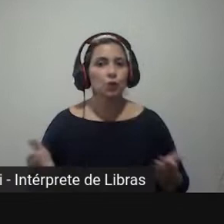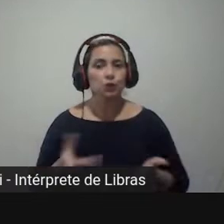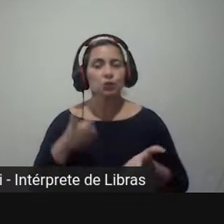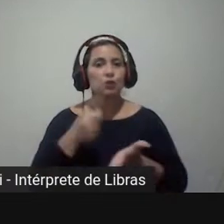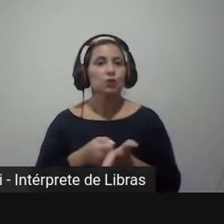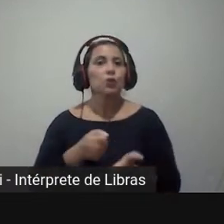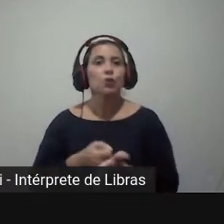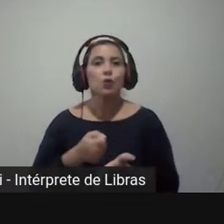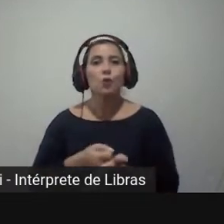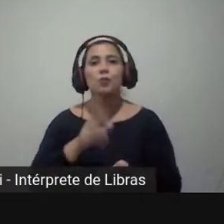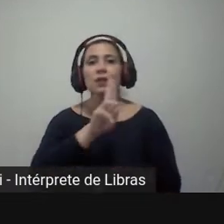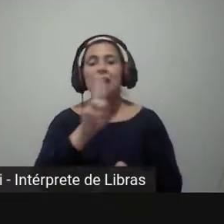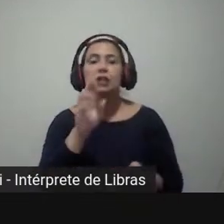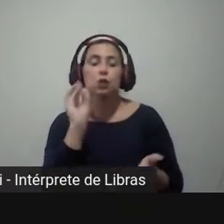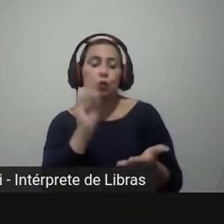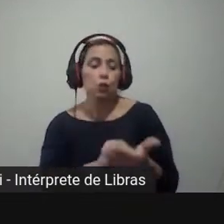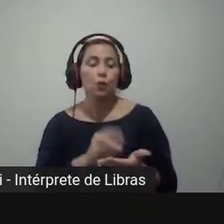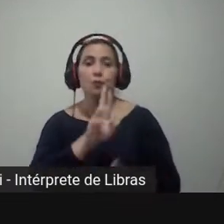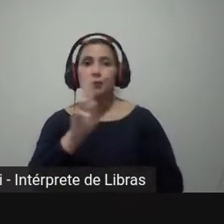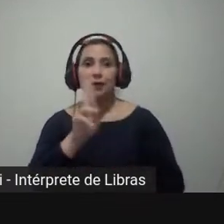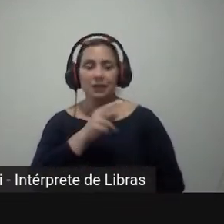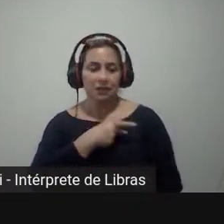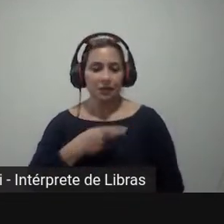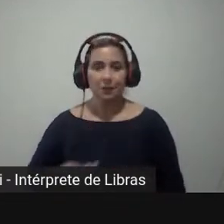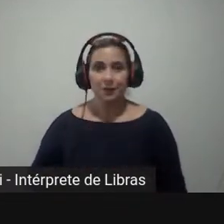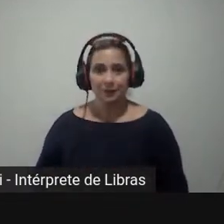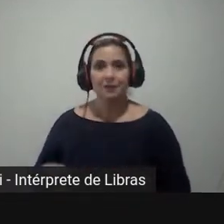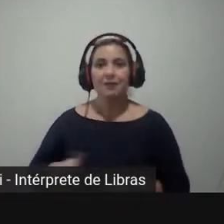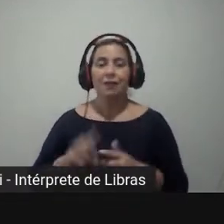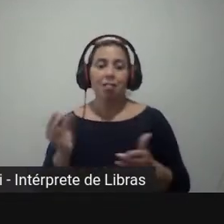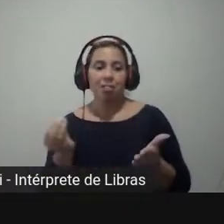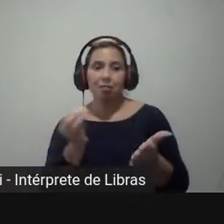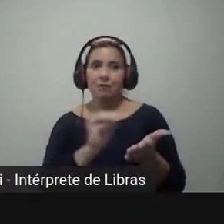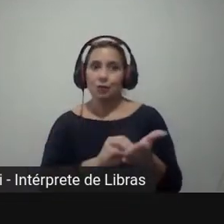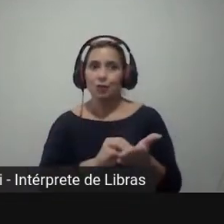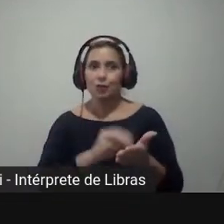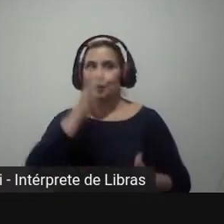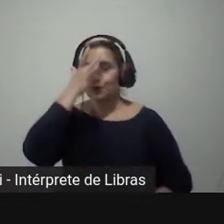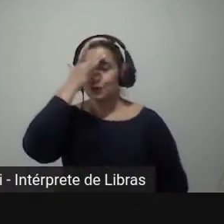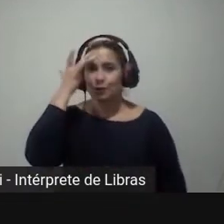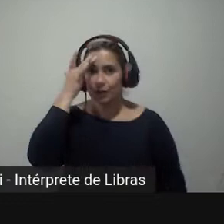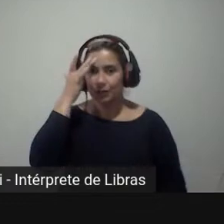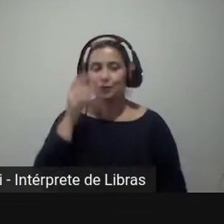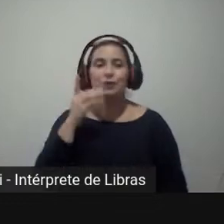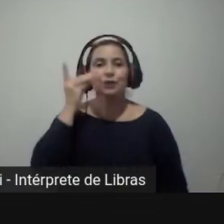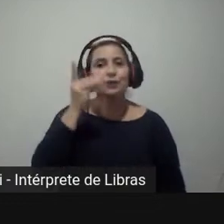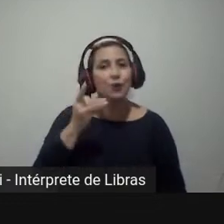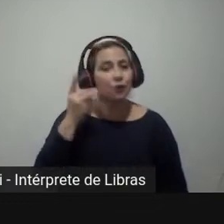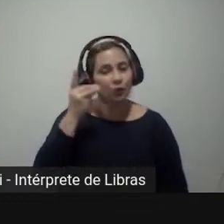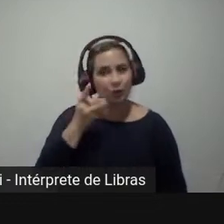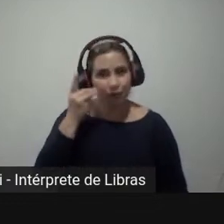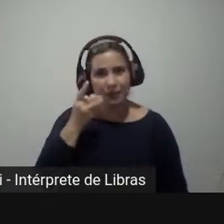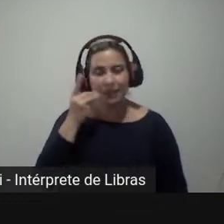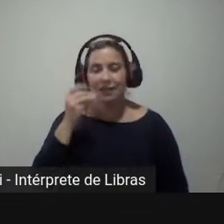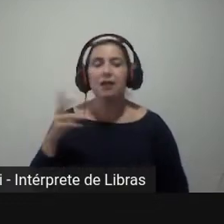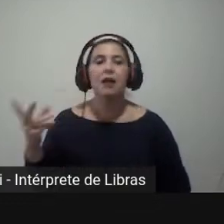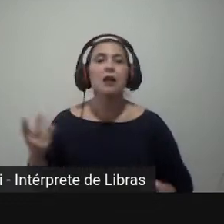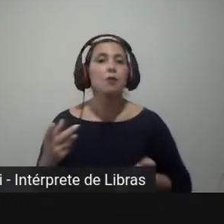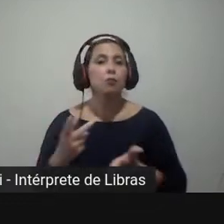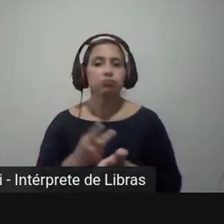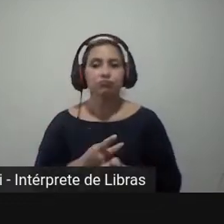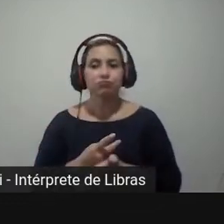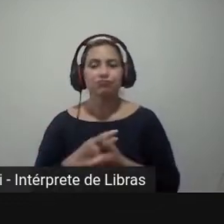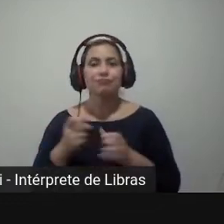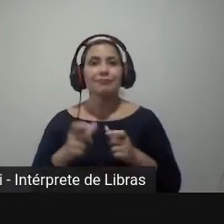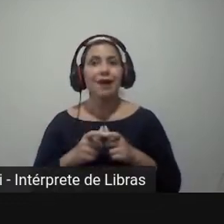colocar o nome do presidente e botar o partido e o nome do seu candidato a deputado federal também. E isso acabou proporcionando o